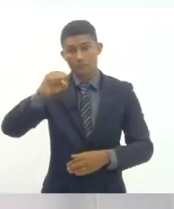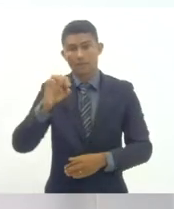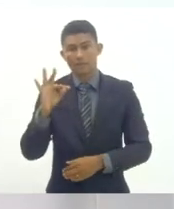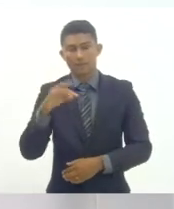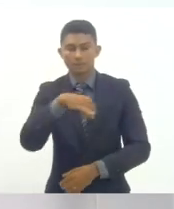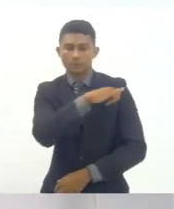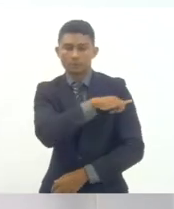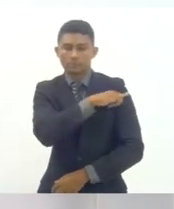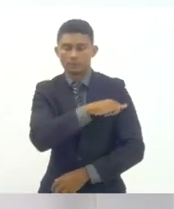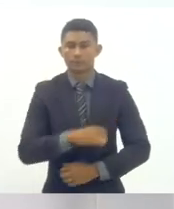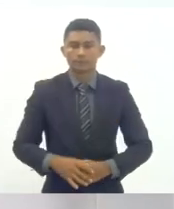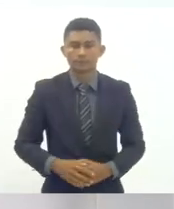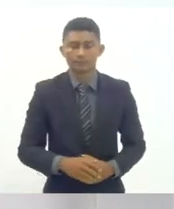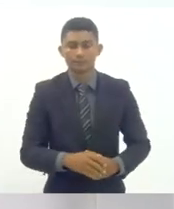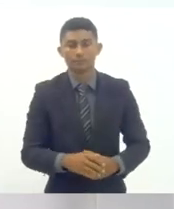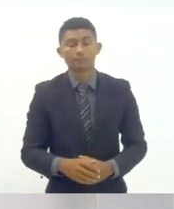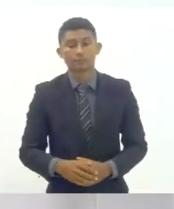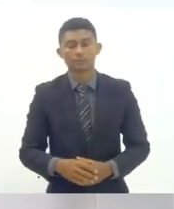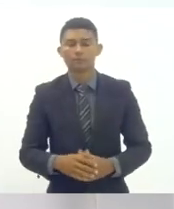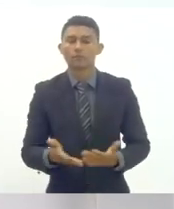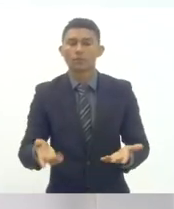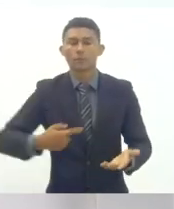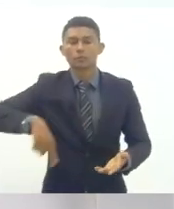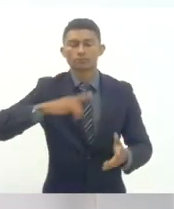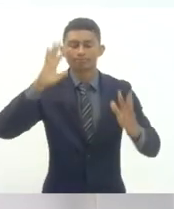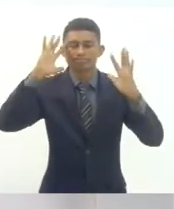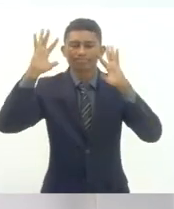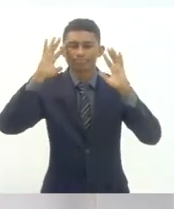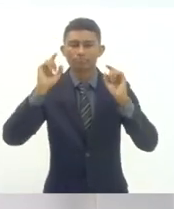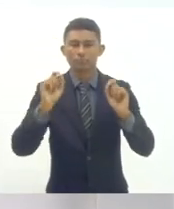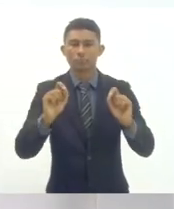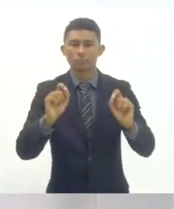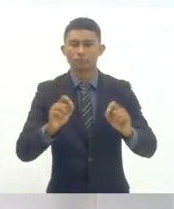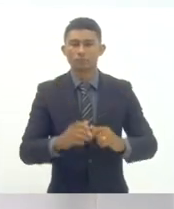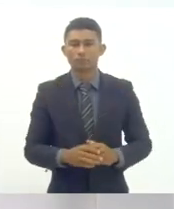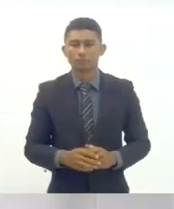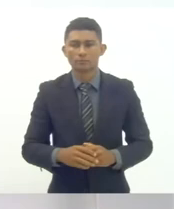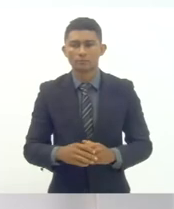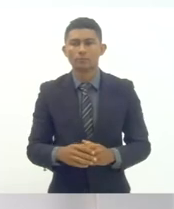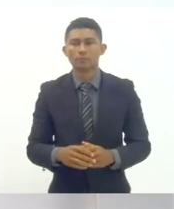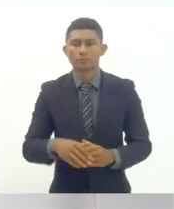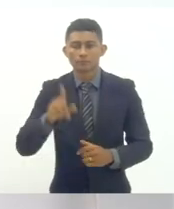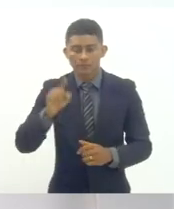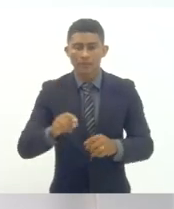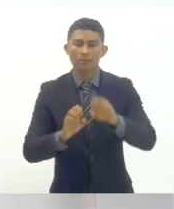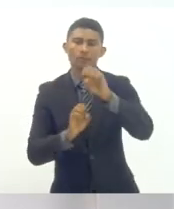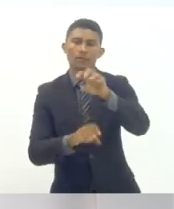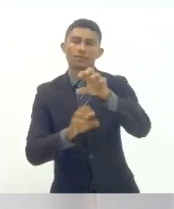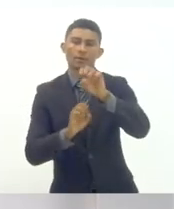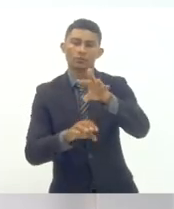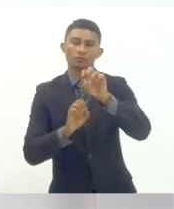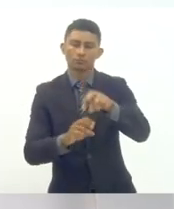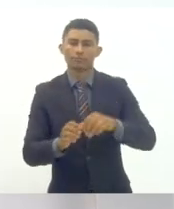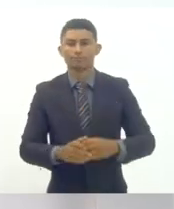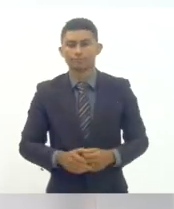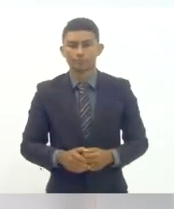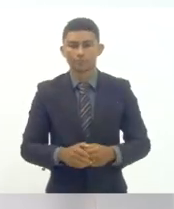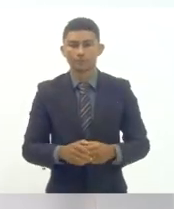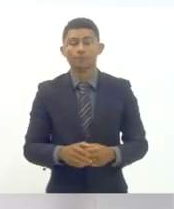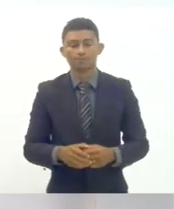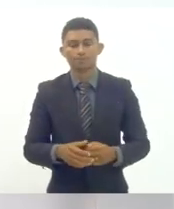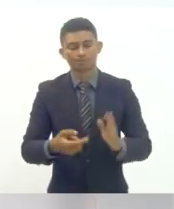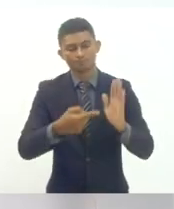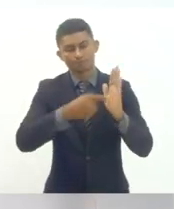no sentido de pensar a partir então de um campo que é a própria educação do campo nosso